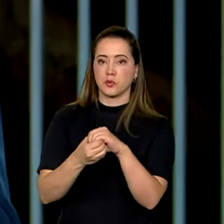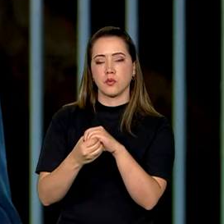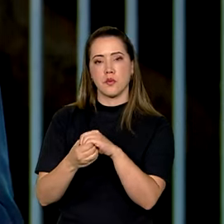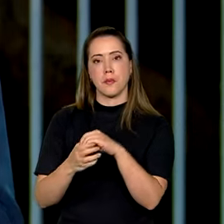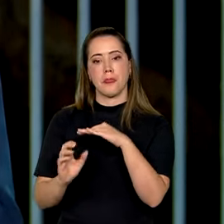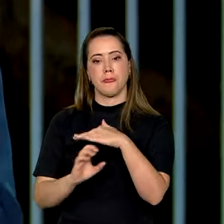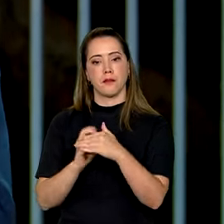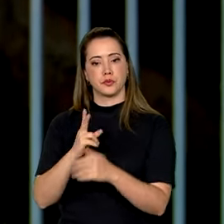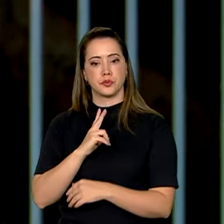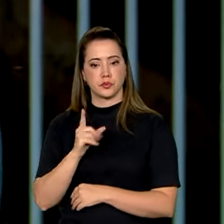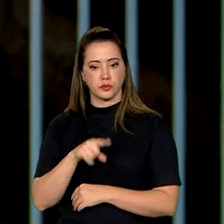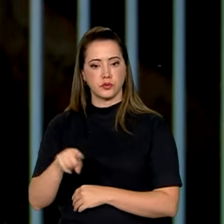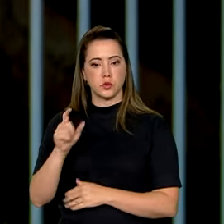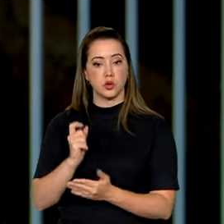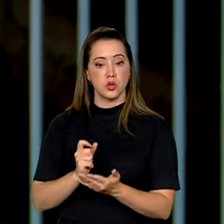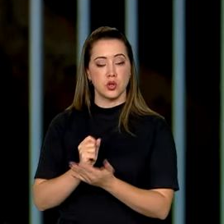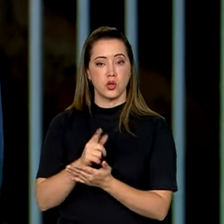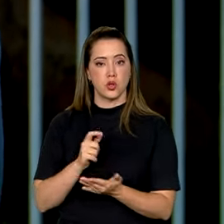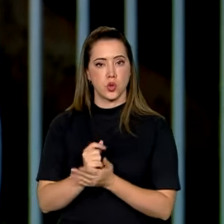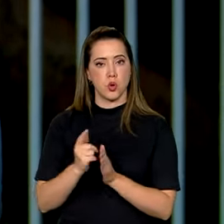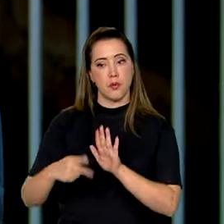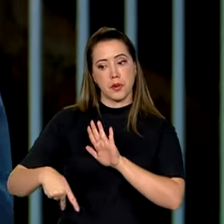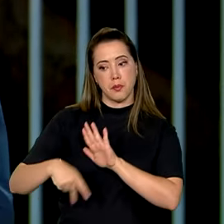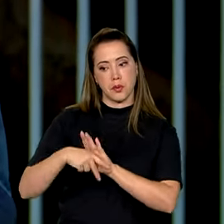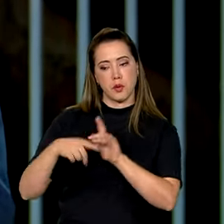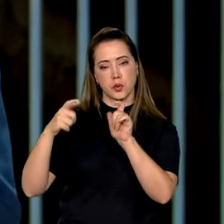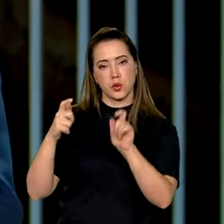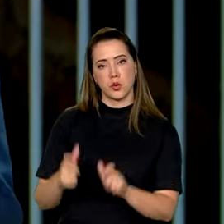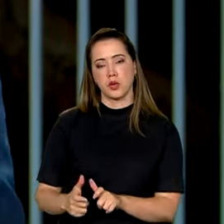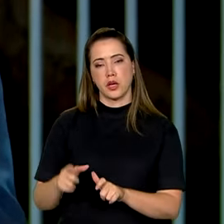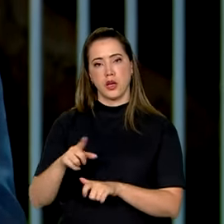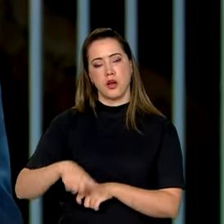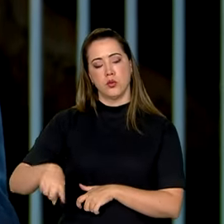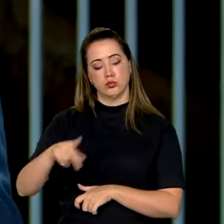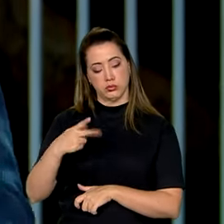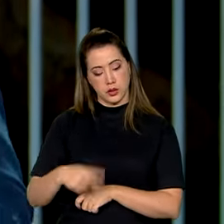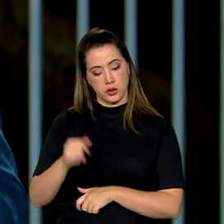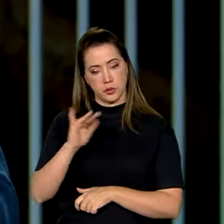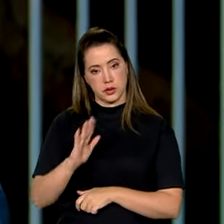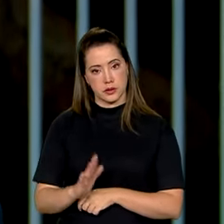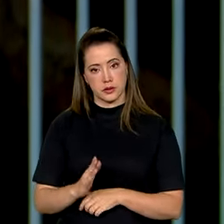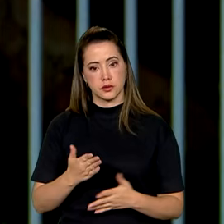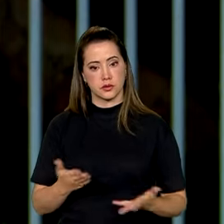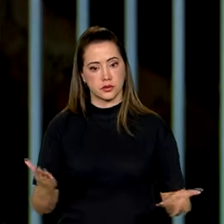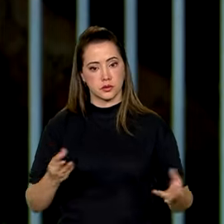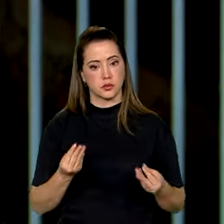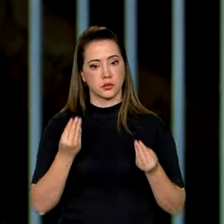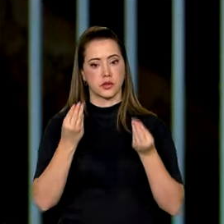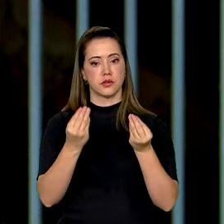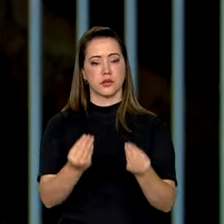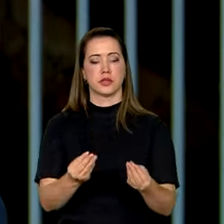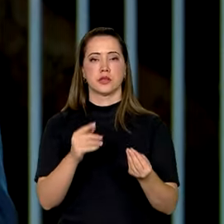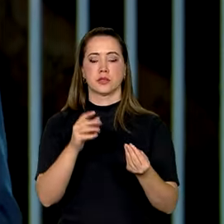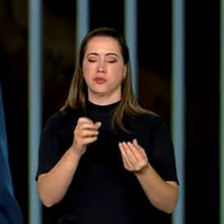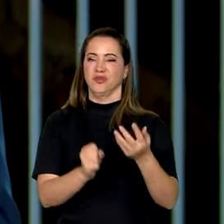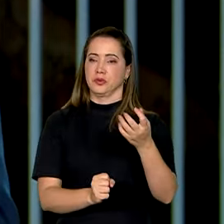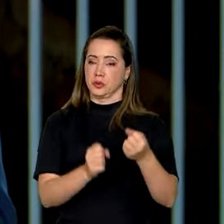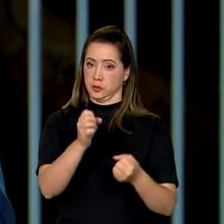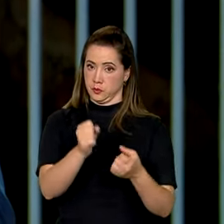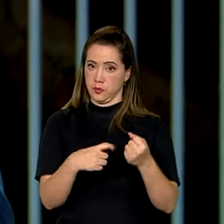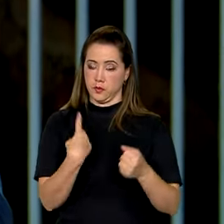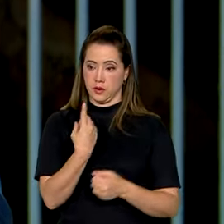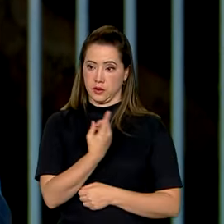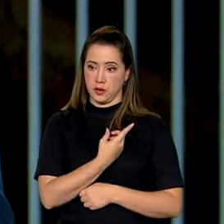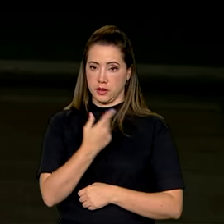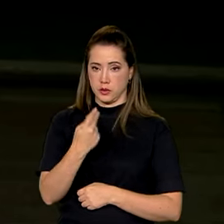privados, que compram da produção local do produtor de leite aqui no Brasil para garantir o abastecimento do nosso